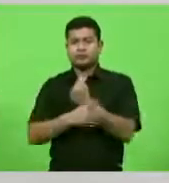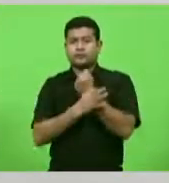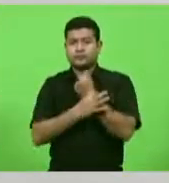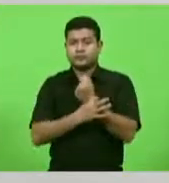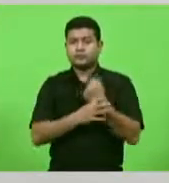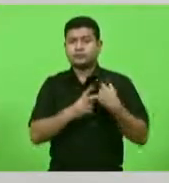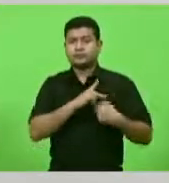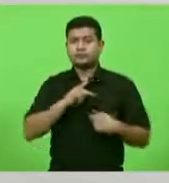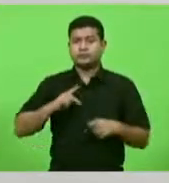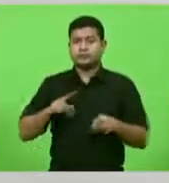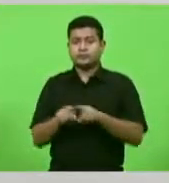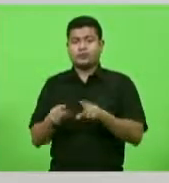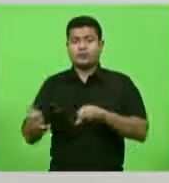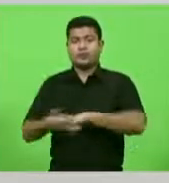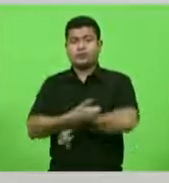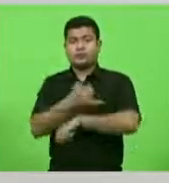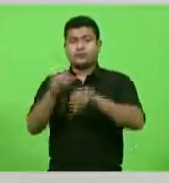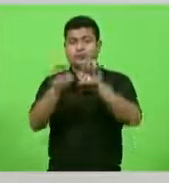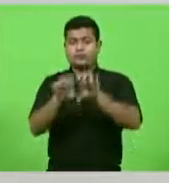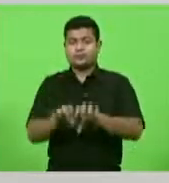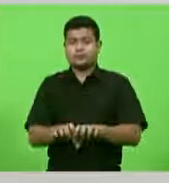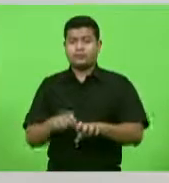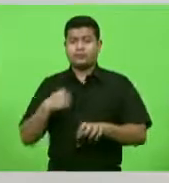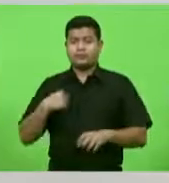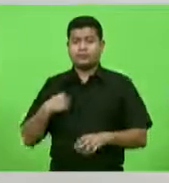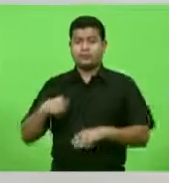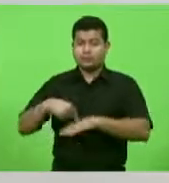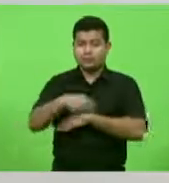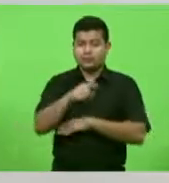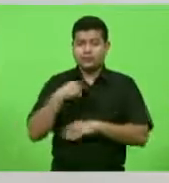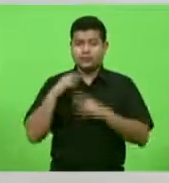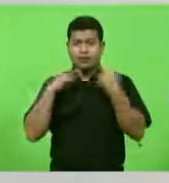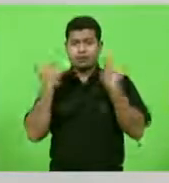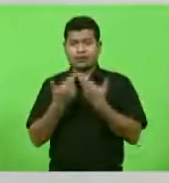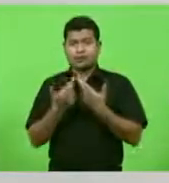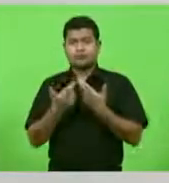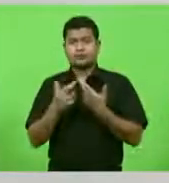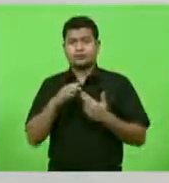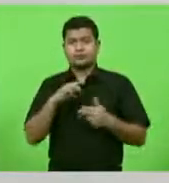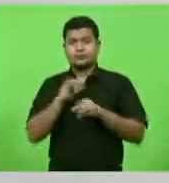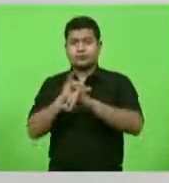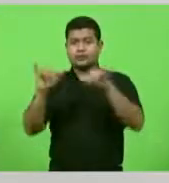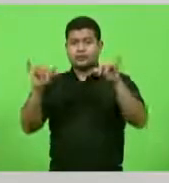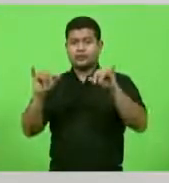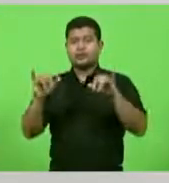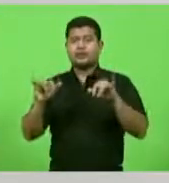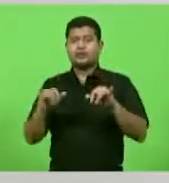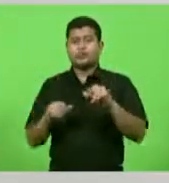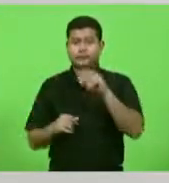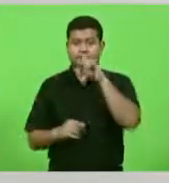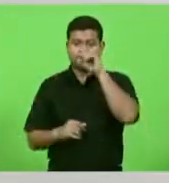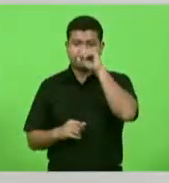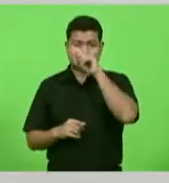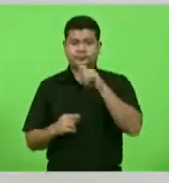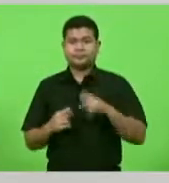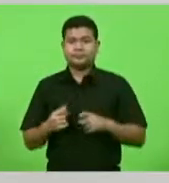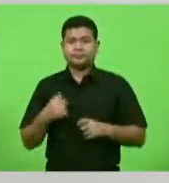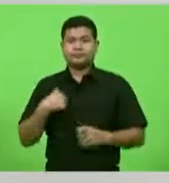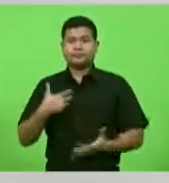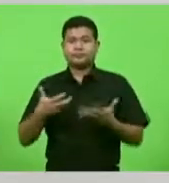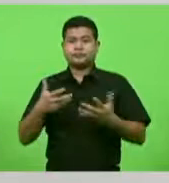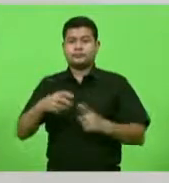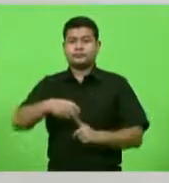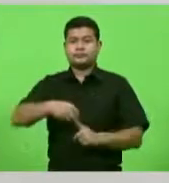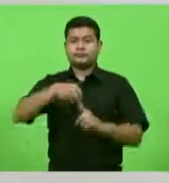infraestrutura. Eu estive presente na reunião onde foi anunciado esses investimentos e quero destacar